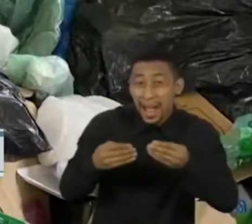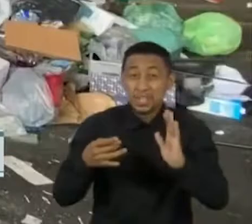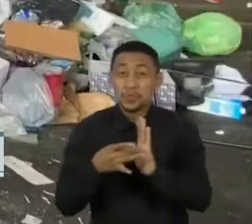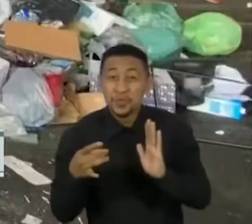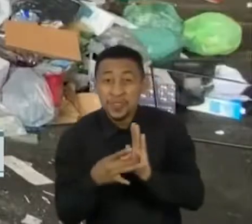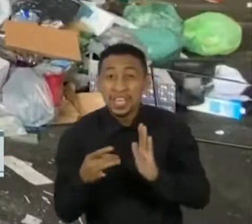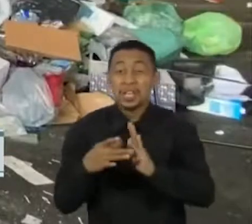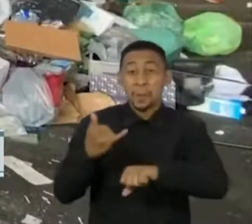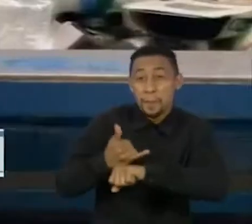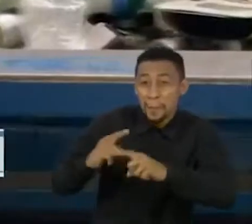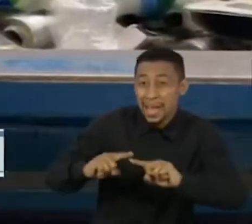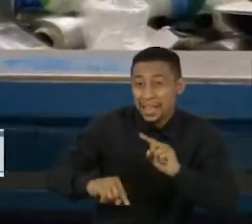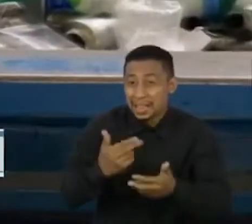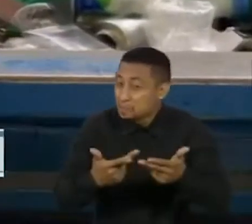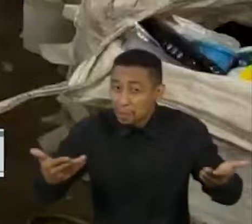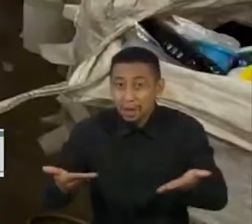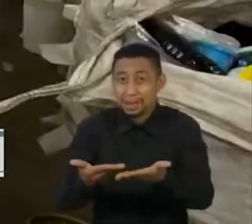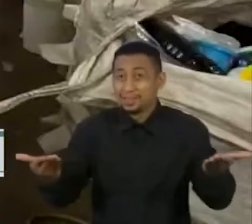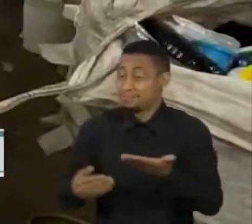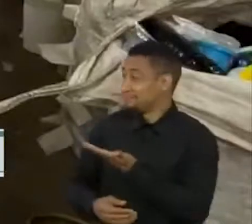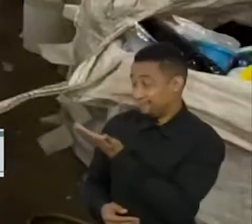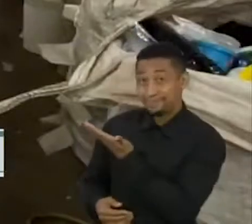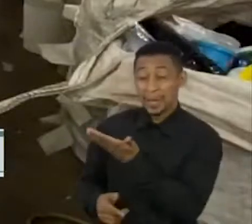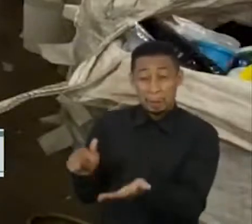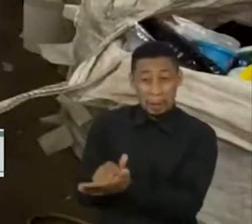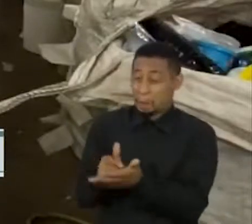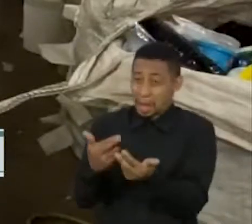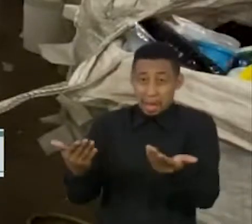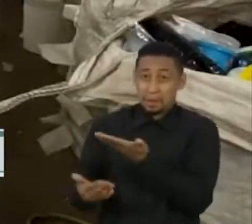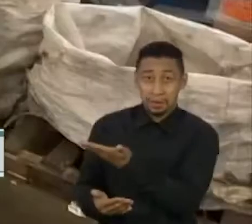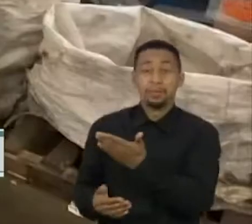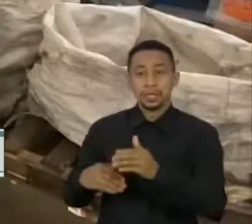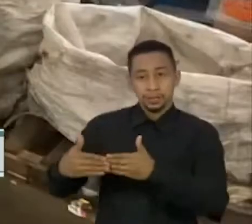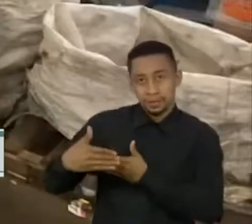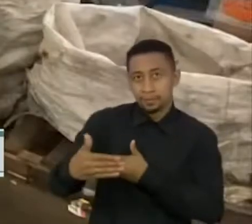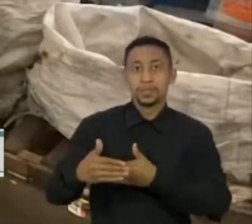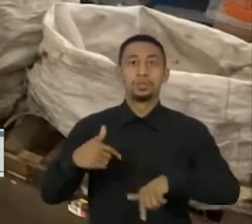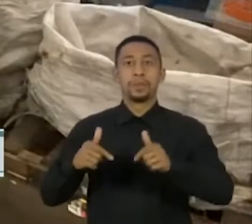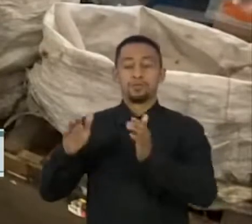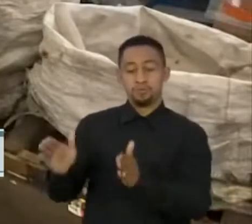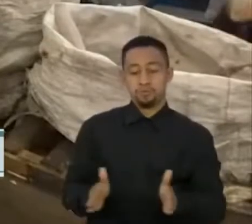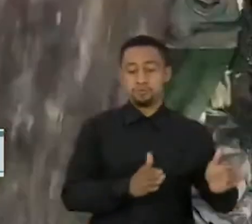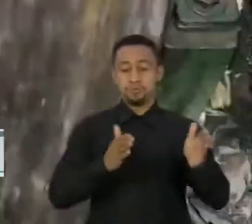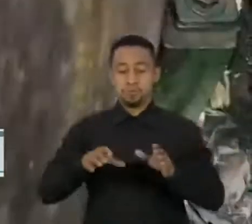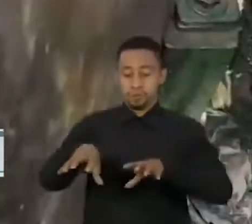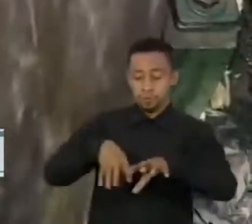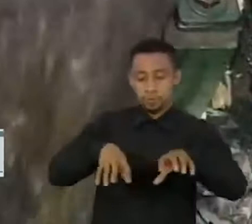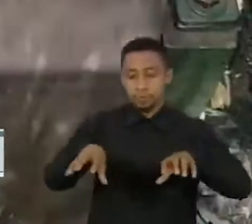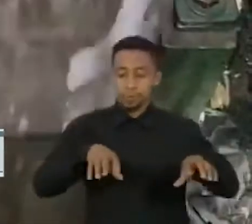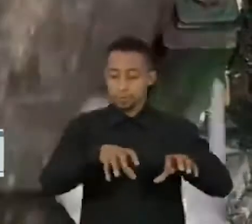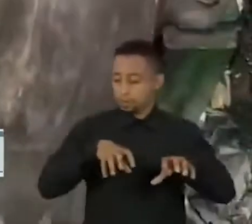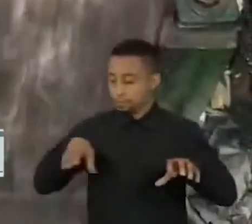e vários outros materiais. Em seguida, os trabalhadores separam o que vai para a reciclagem do que não serve. E